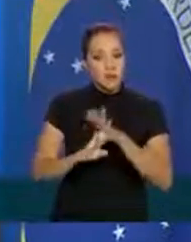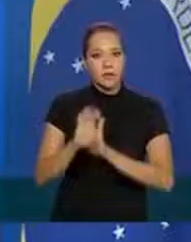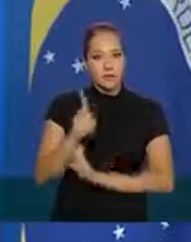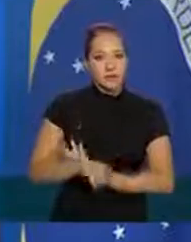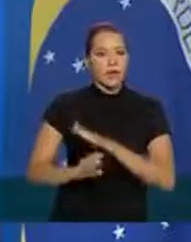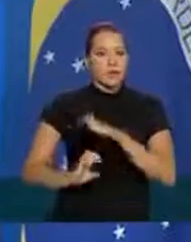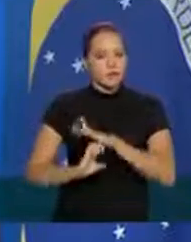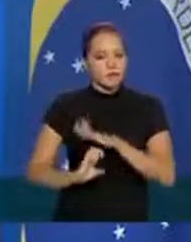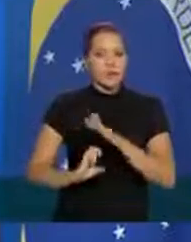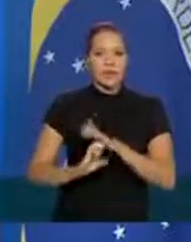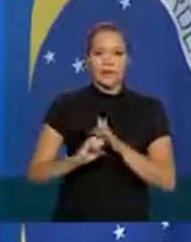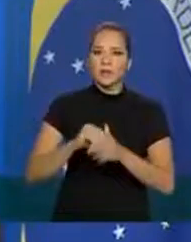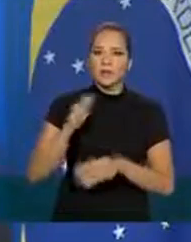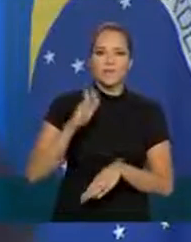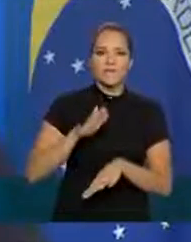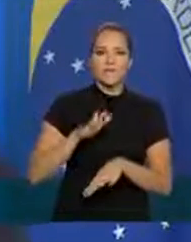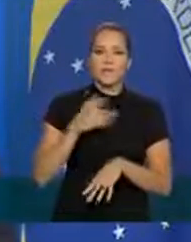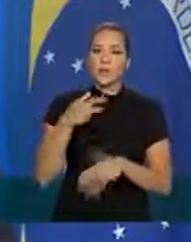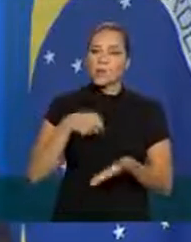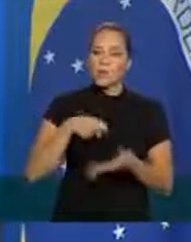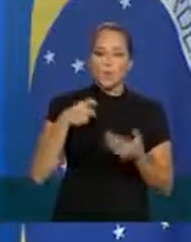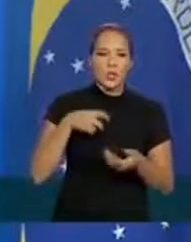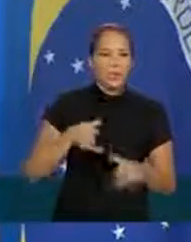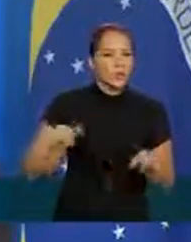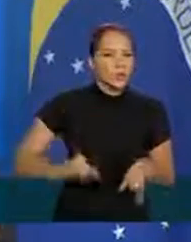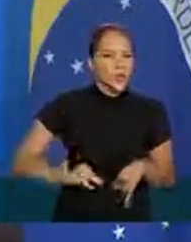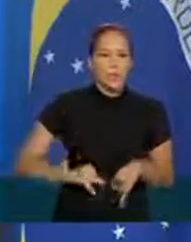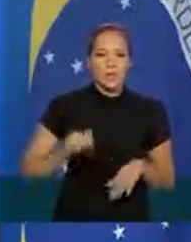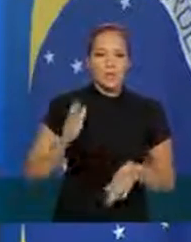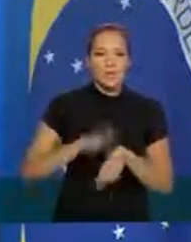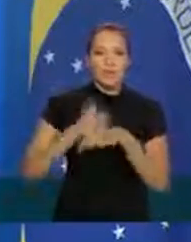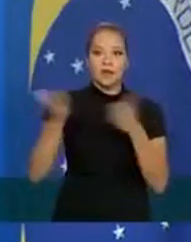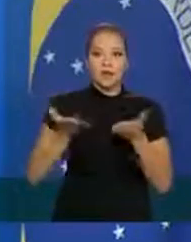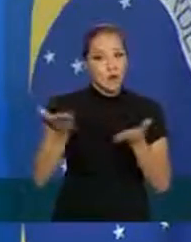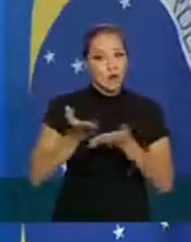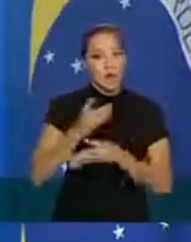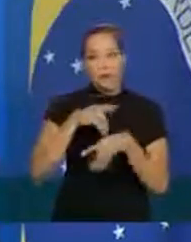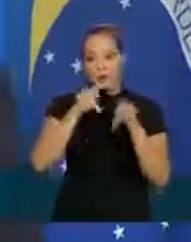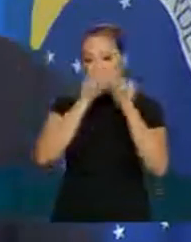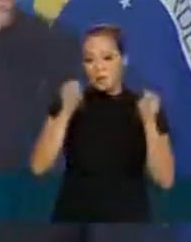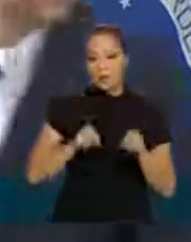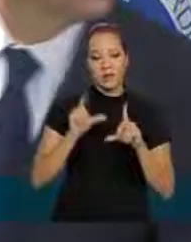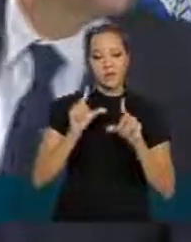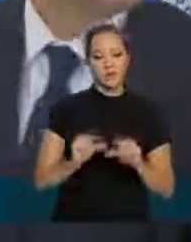as empresas que são mais penalizadas no momento de liquidez menor no sistema